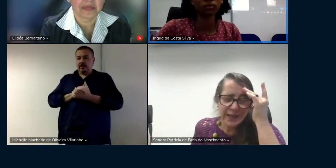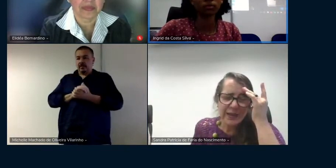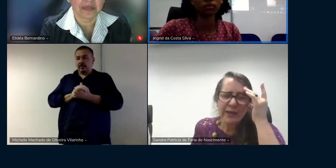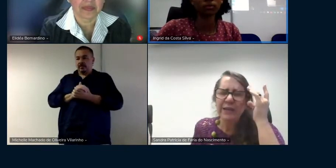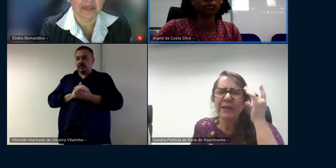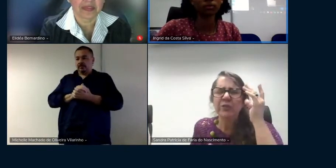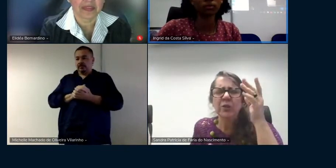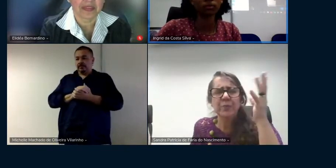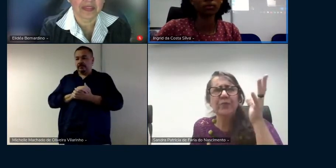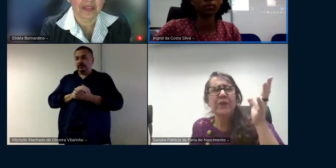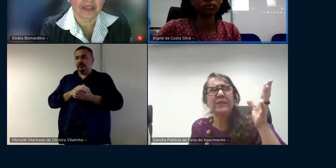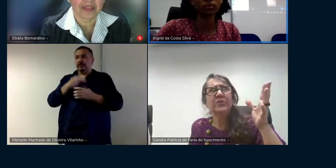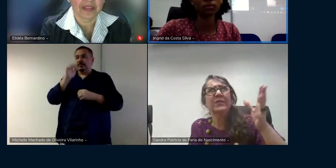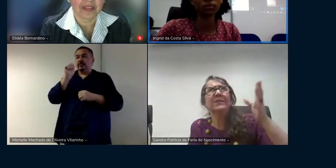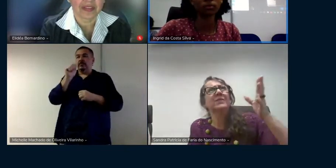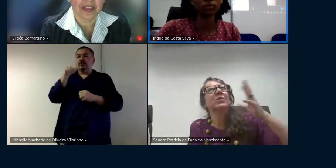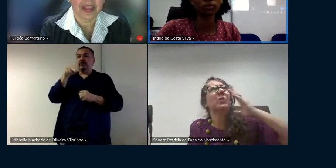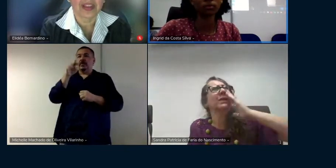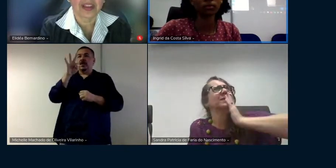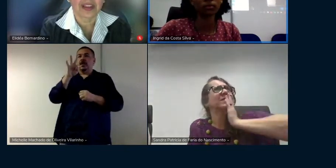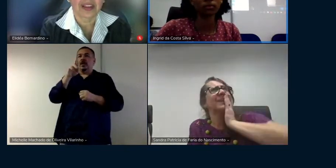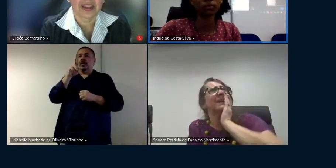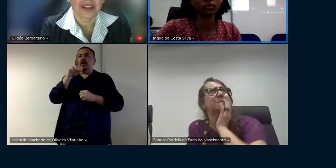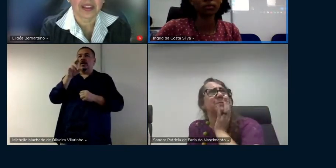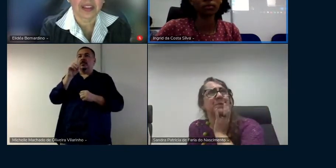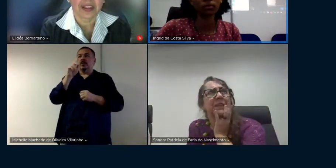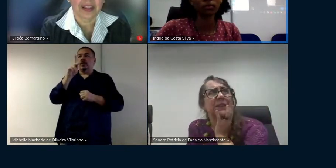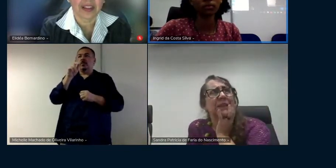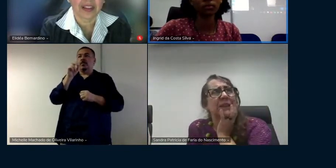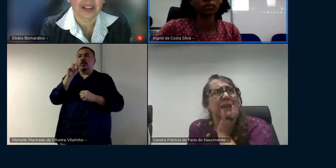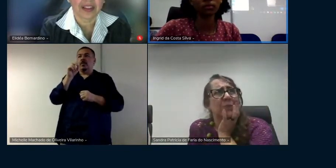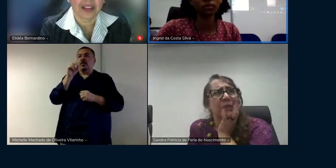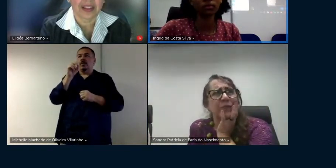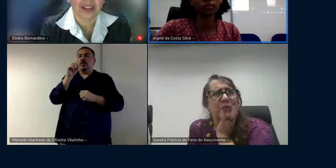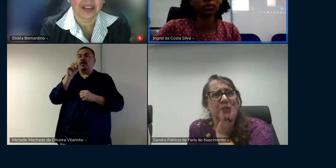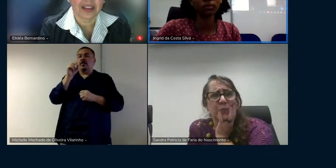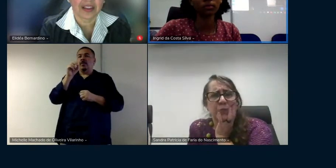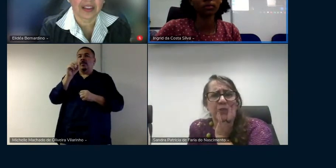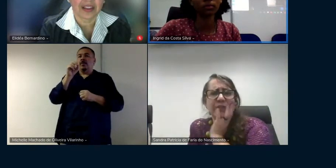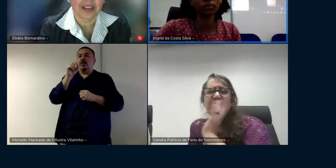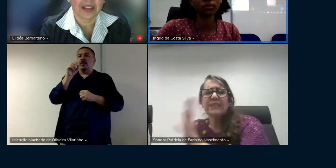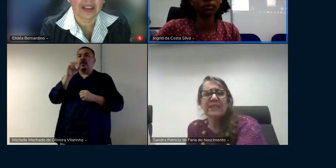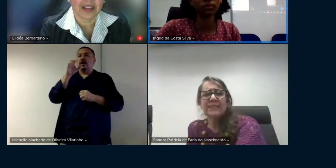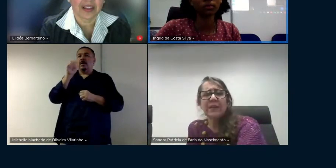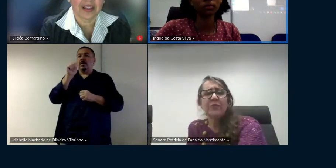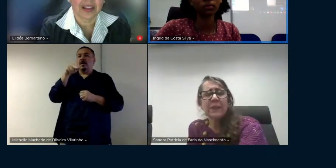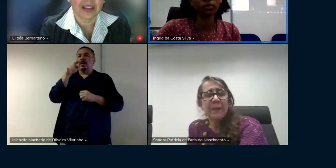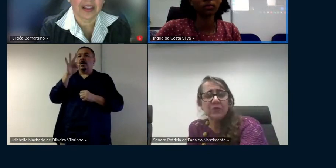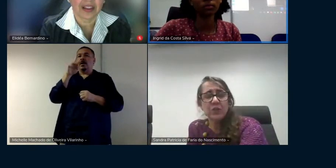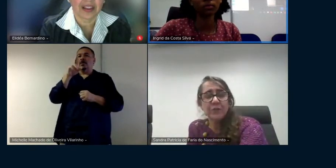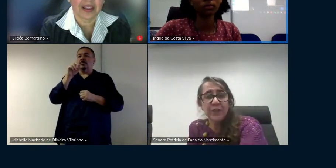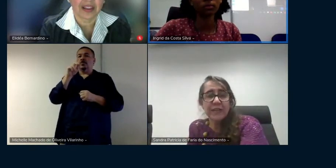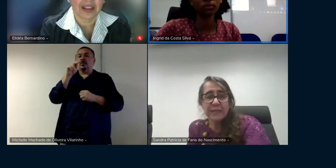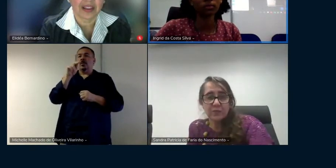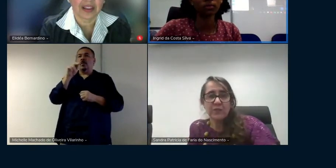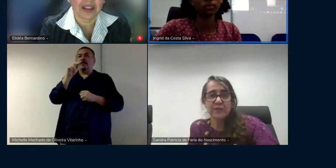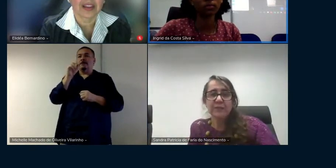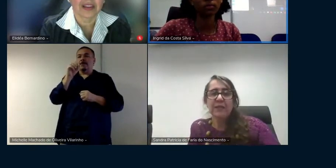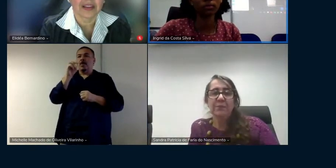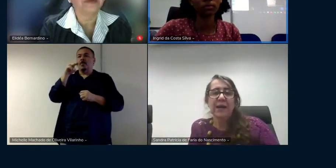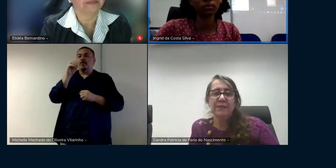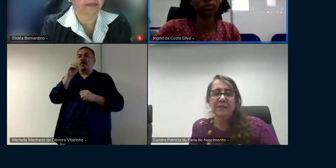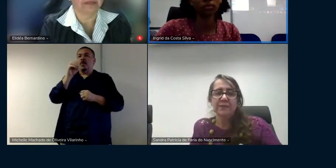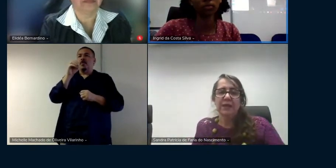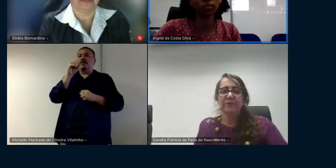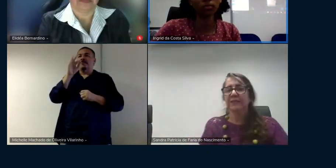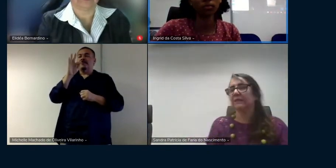que é a antropofagização como ele fala uma figura antropomófica você personifica as